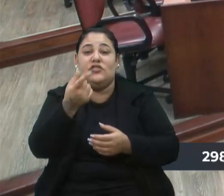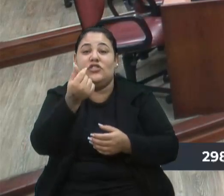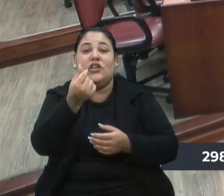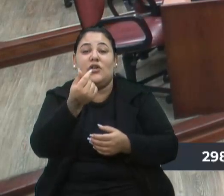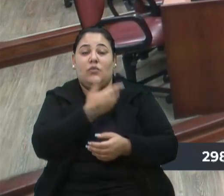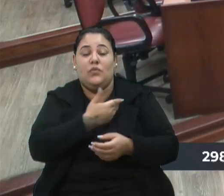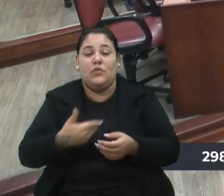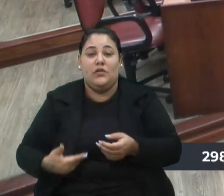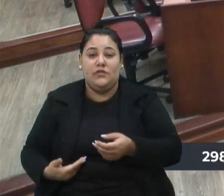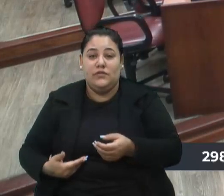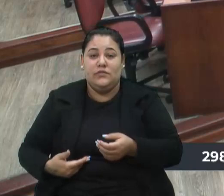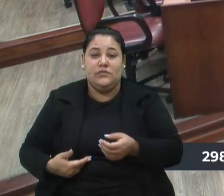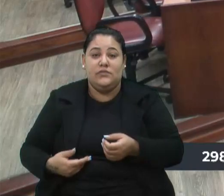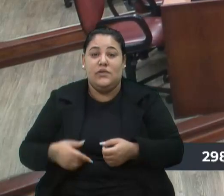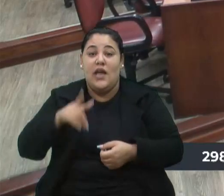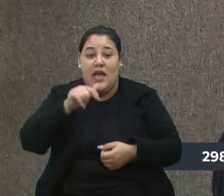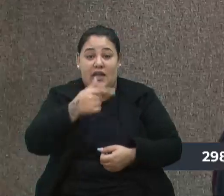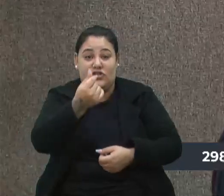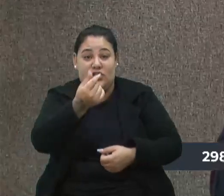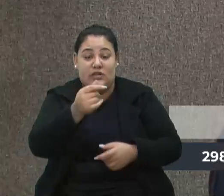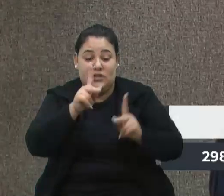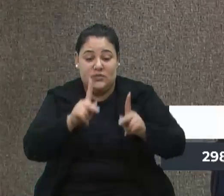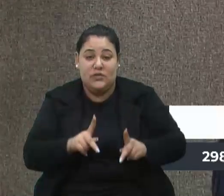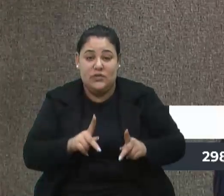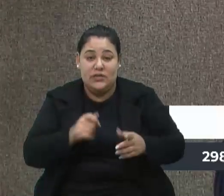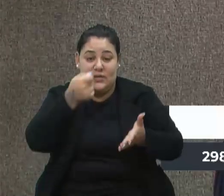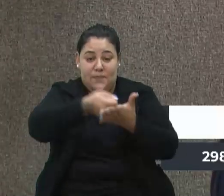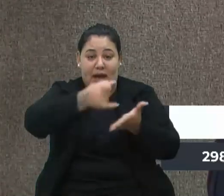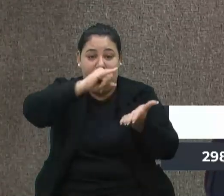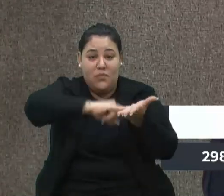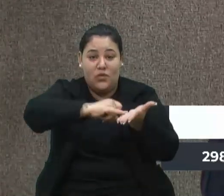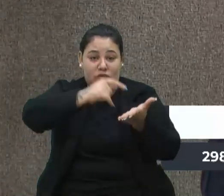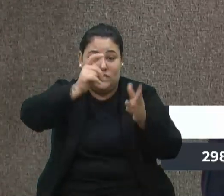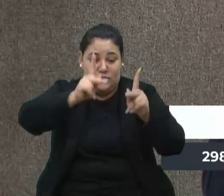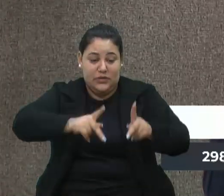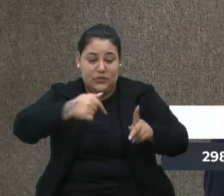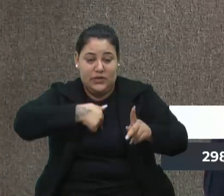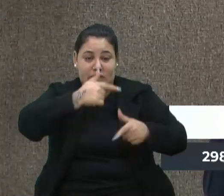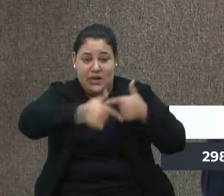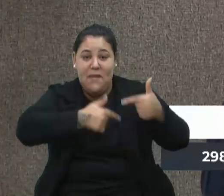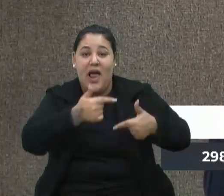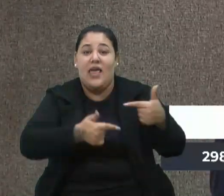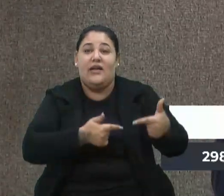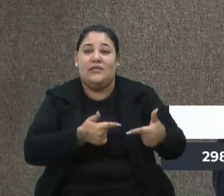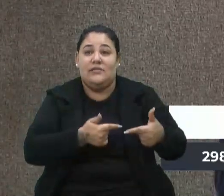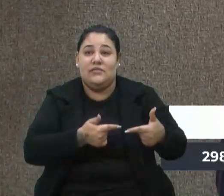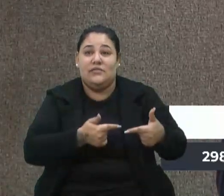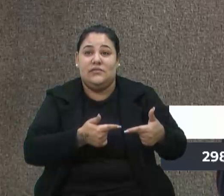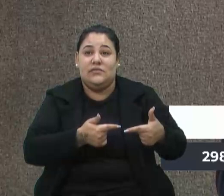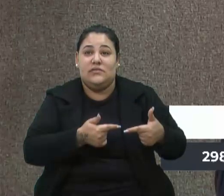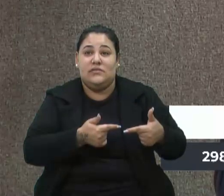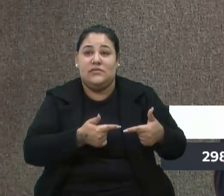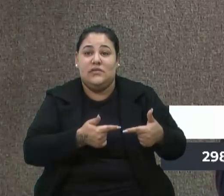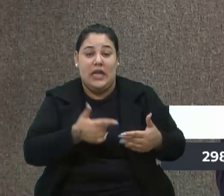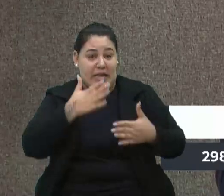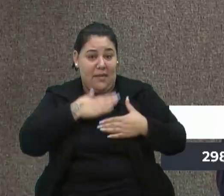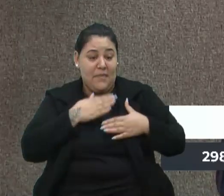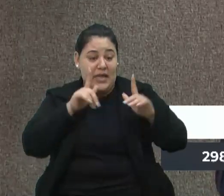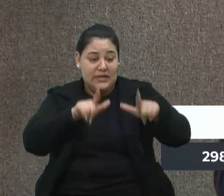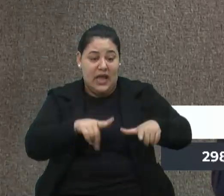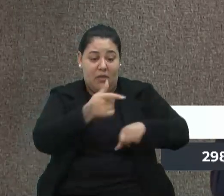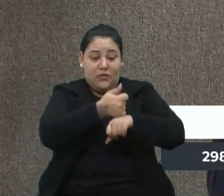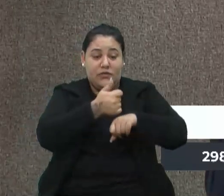existe dinheiro do pessoal que trabalha e paga impostos. Tem que ficar bem claro isso. E no meu gabinete também não paro de entrar pedidos